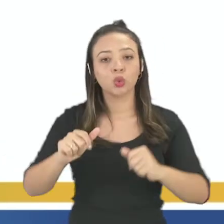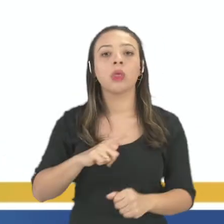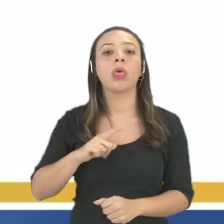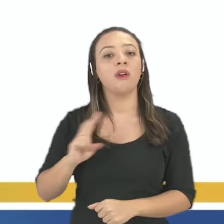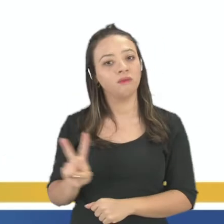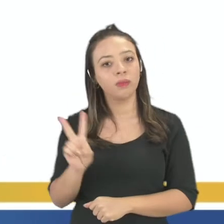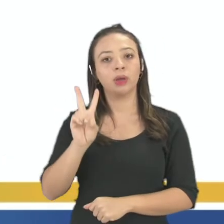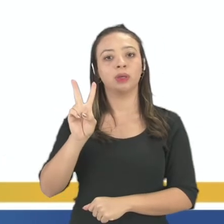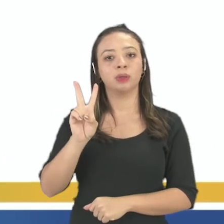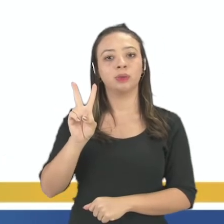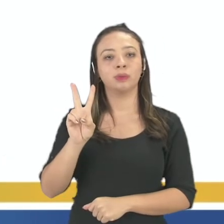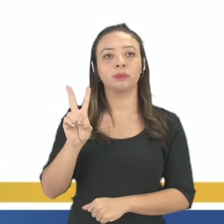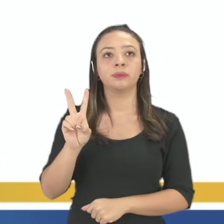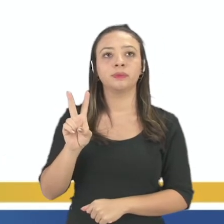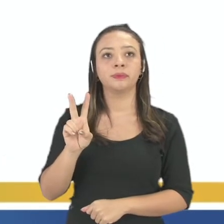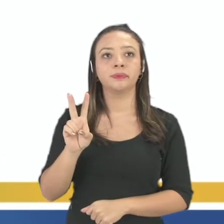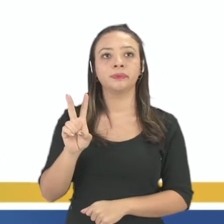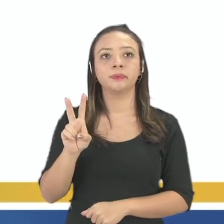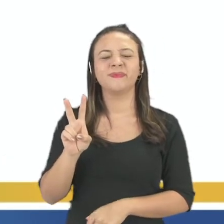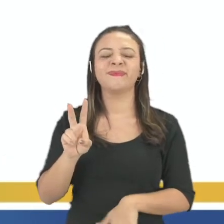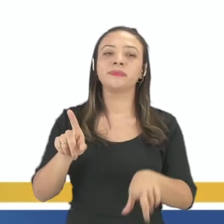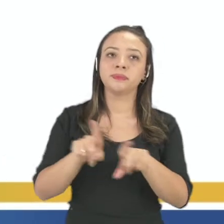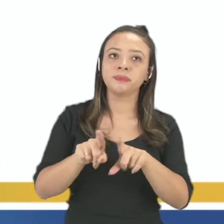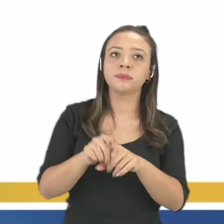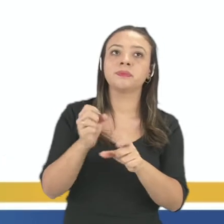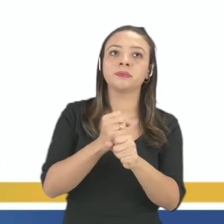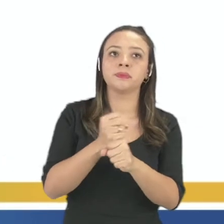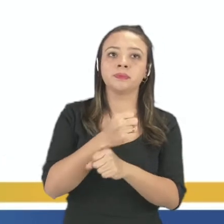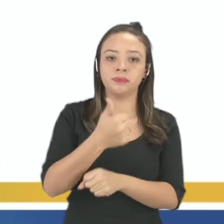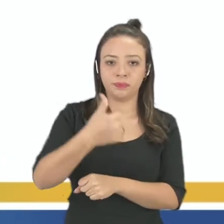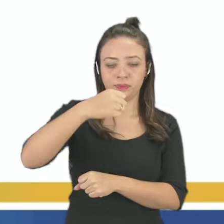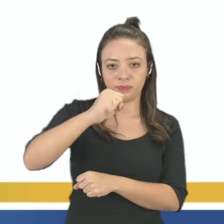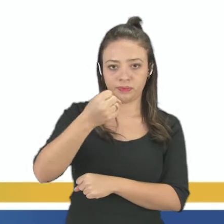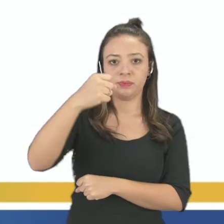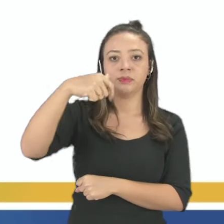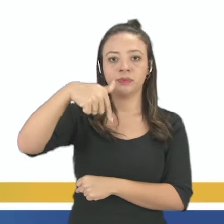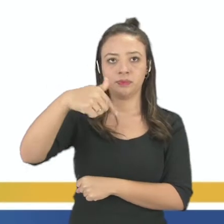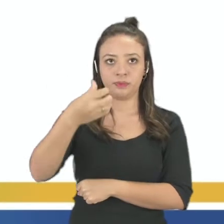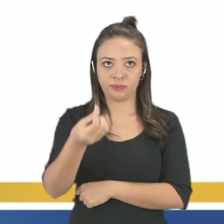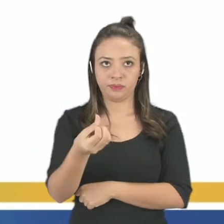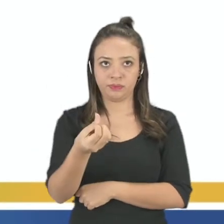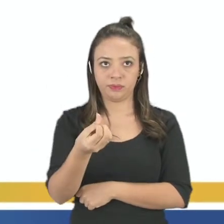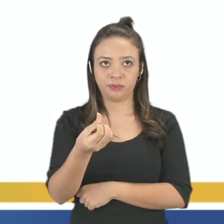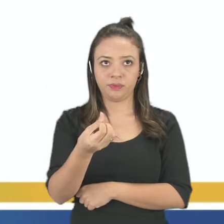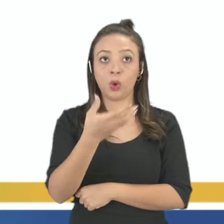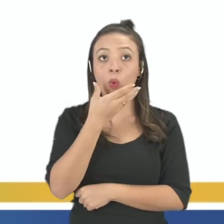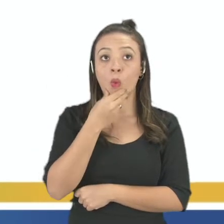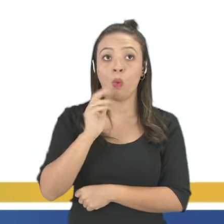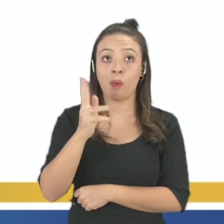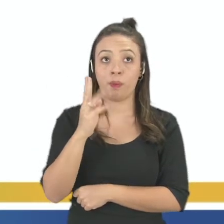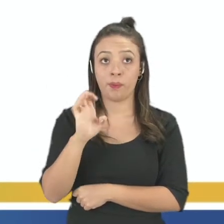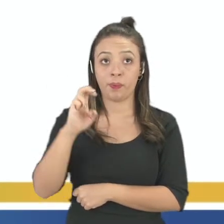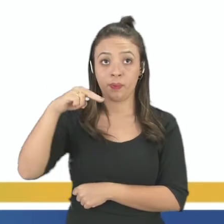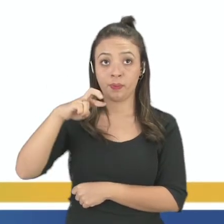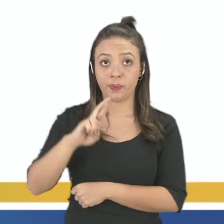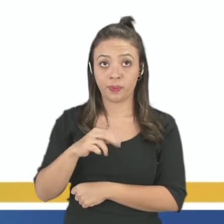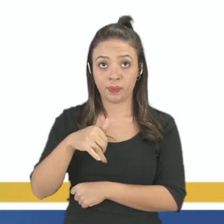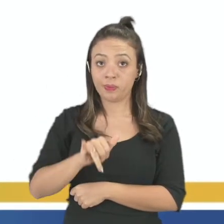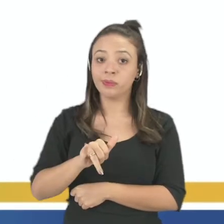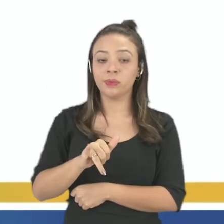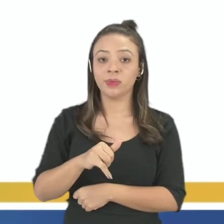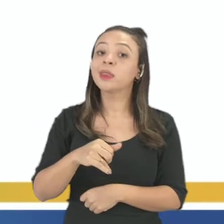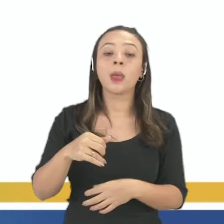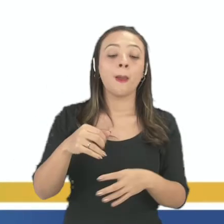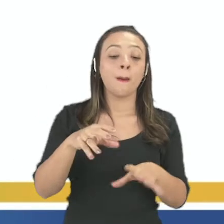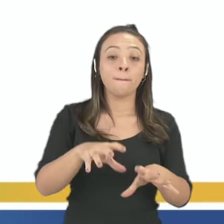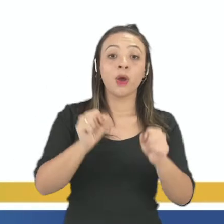Certo? Vamos lá. Em 1876, Henry Wilkhan levou várias sementes